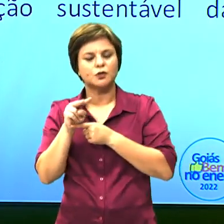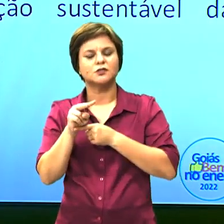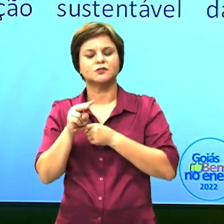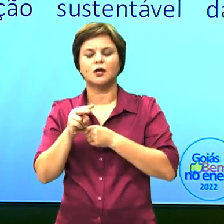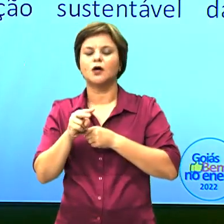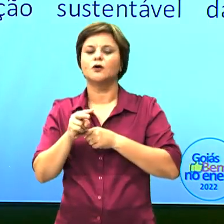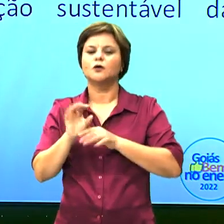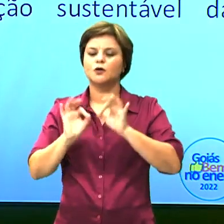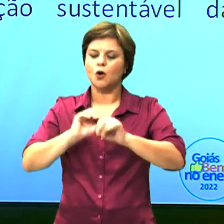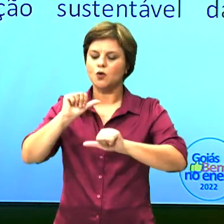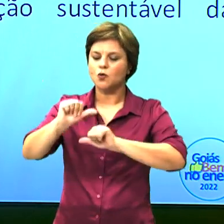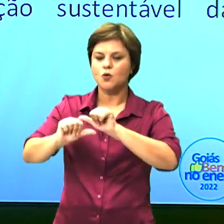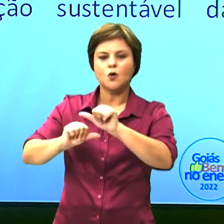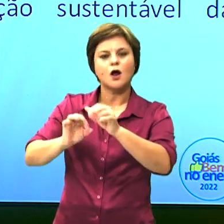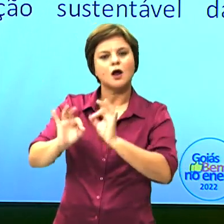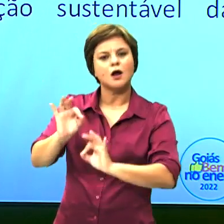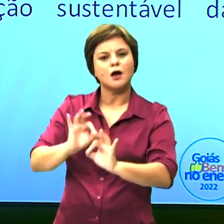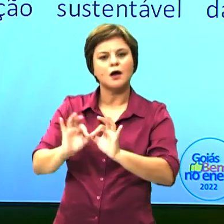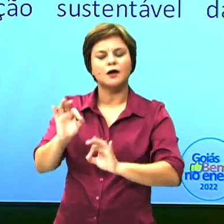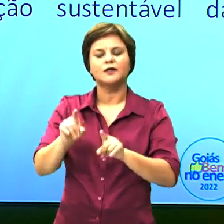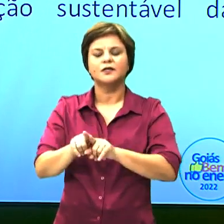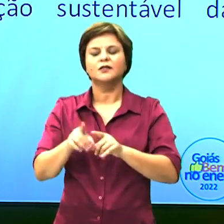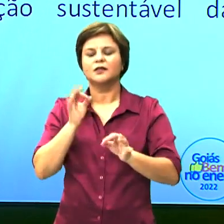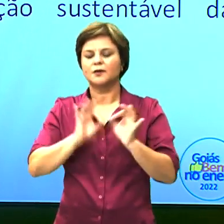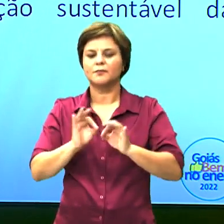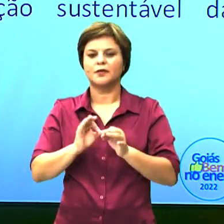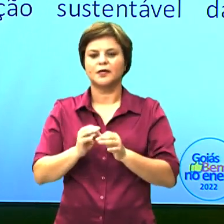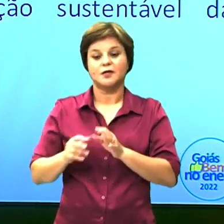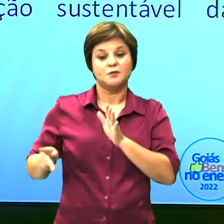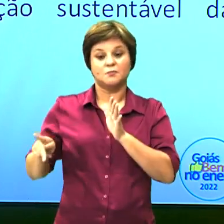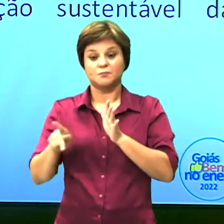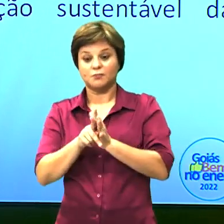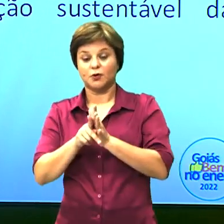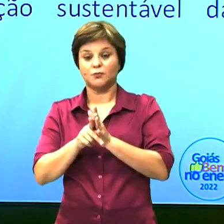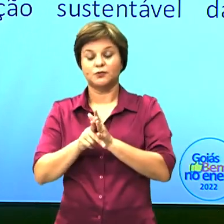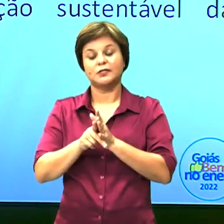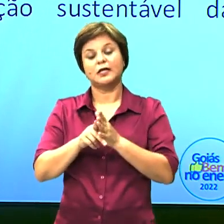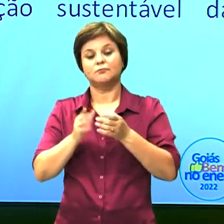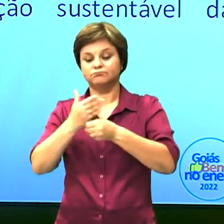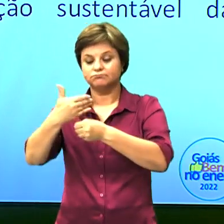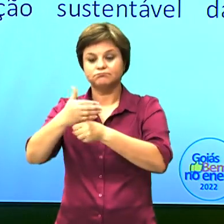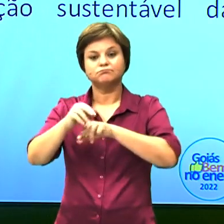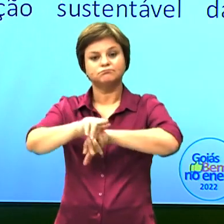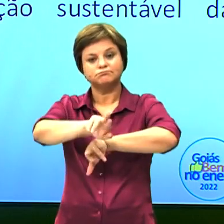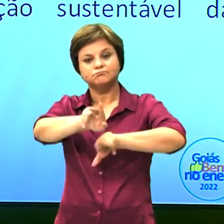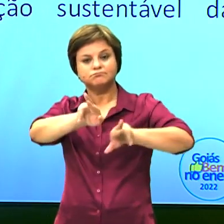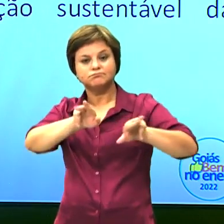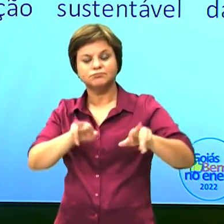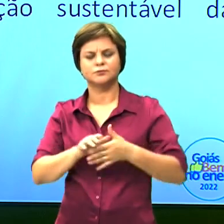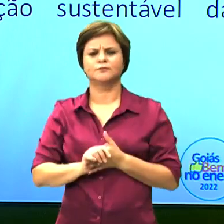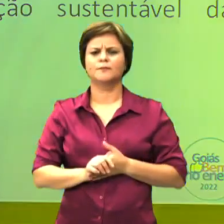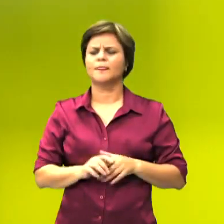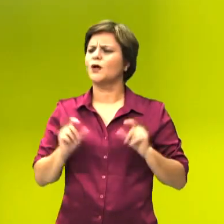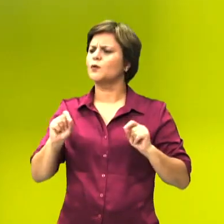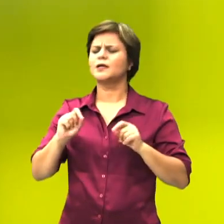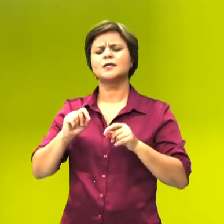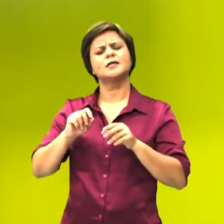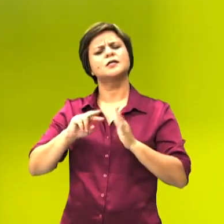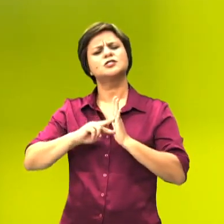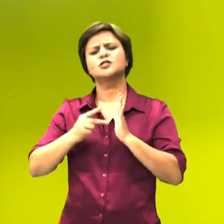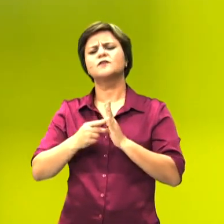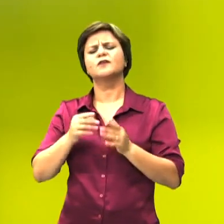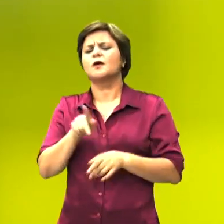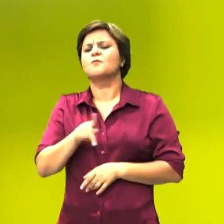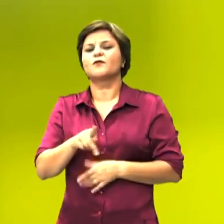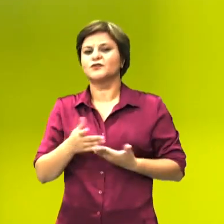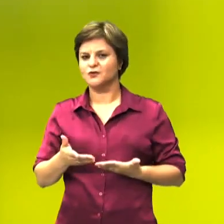recuperação ou utilização sustentável da biodiversidade. O que significa isso, professor? Que o Exame